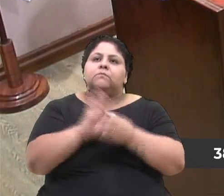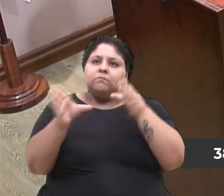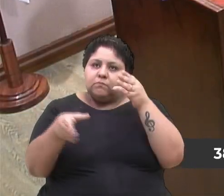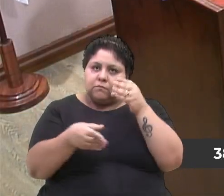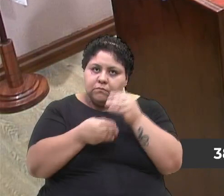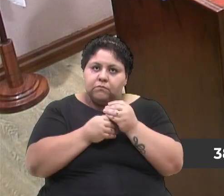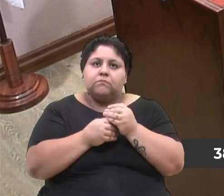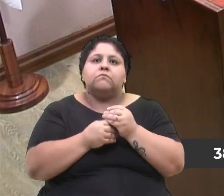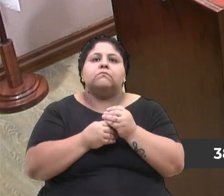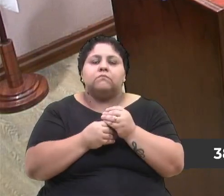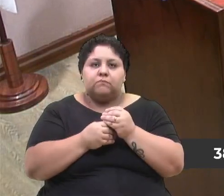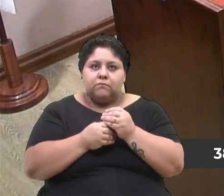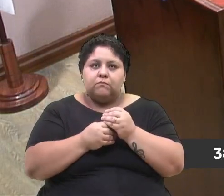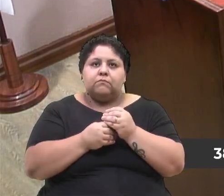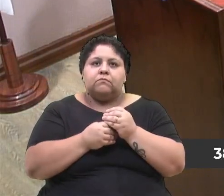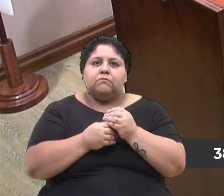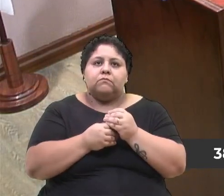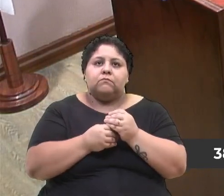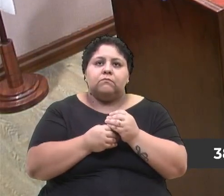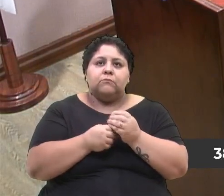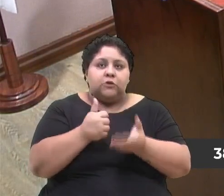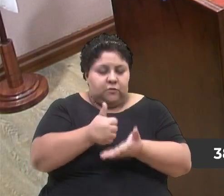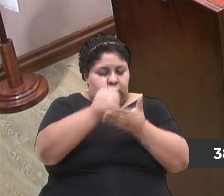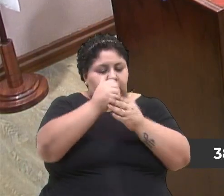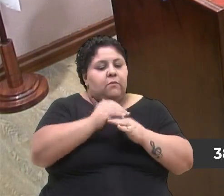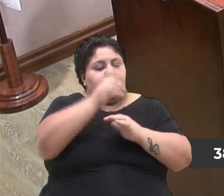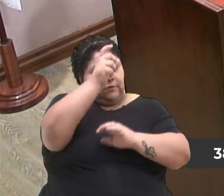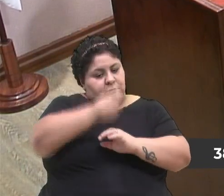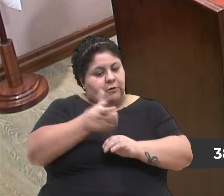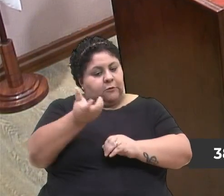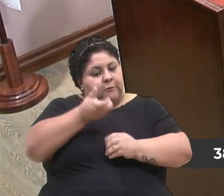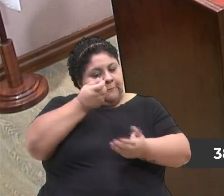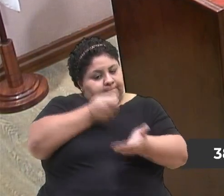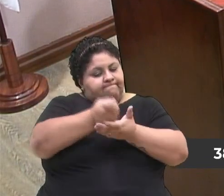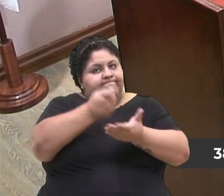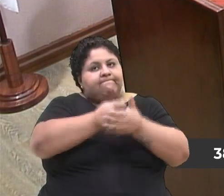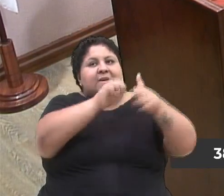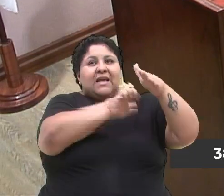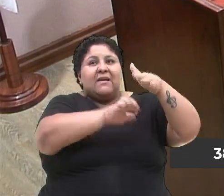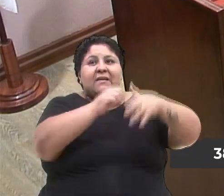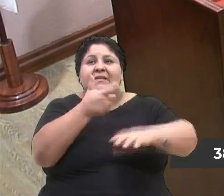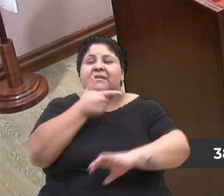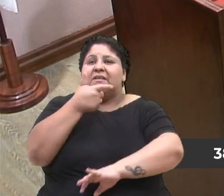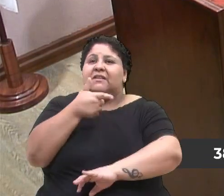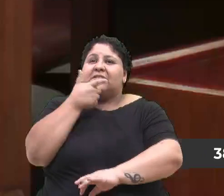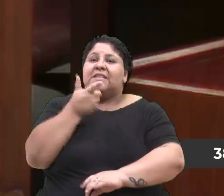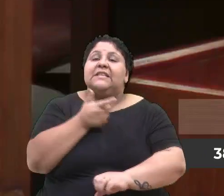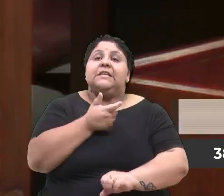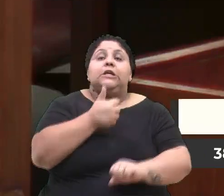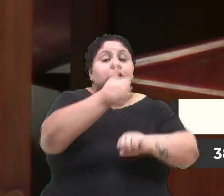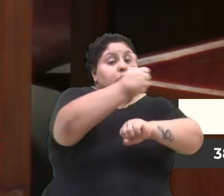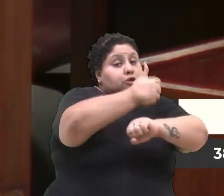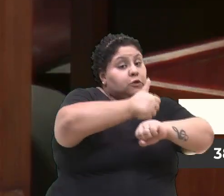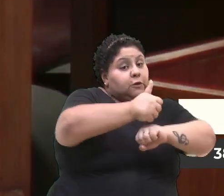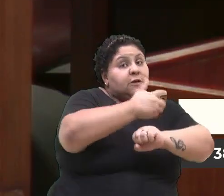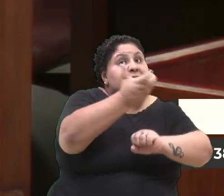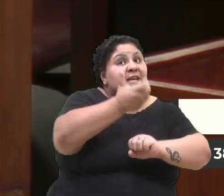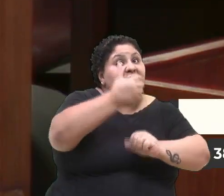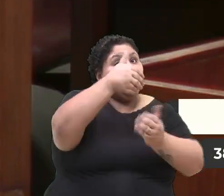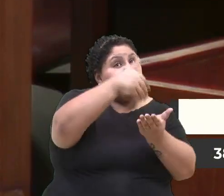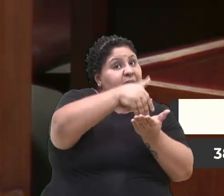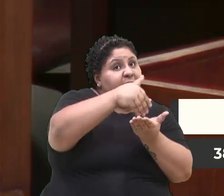contar com mais pessoas também que quiserem nessa luta, mas a empresa diz que são cuidadores que queriam sair,